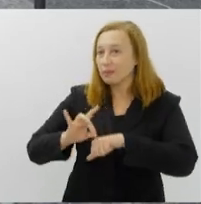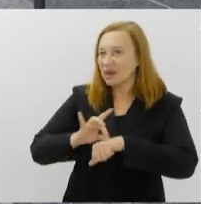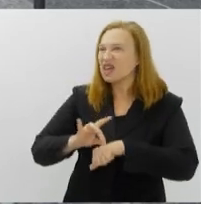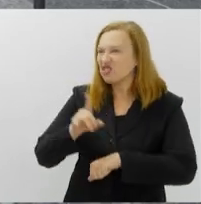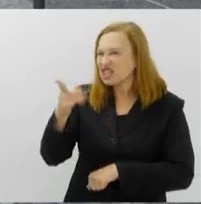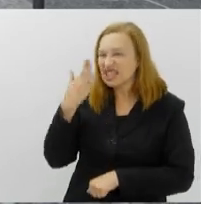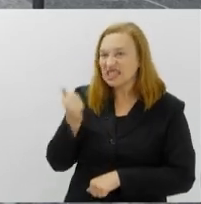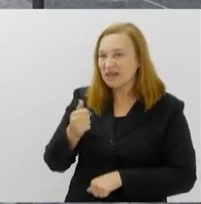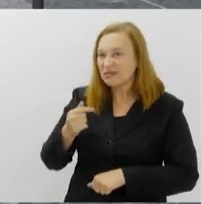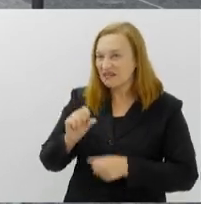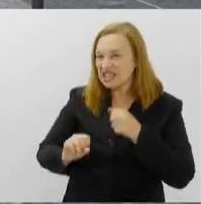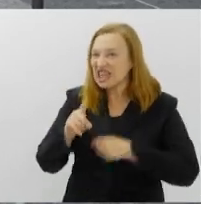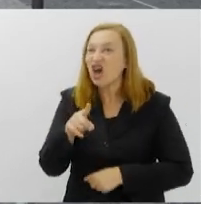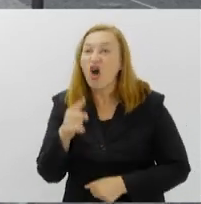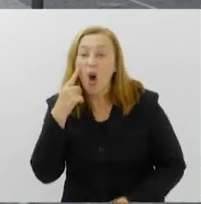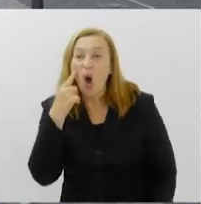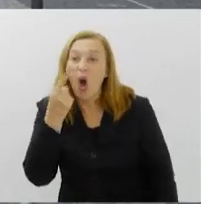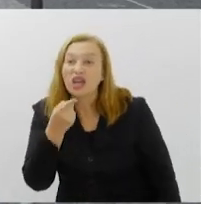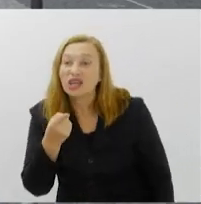fazer isso aqui?